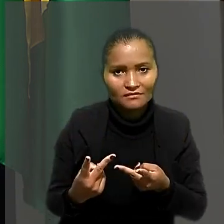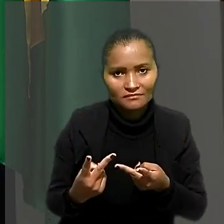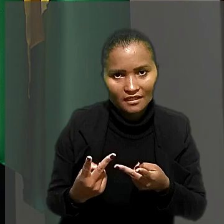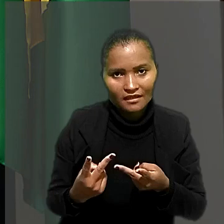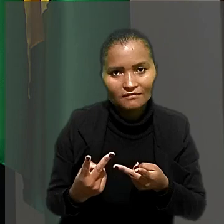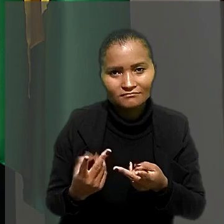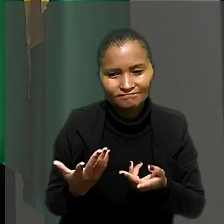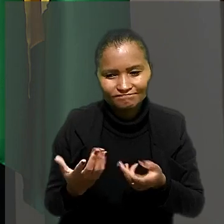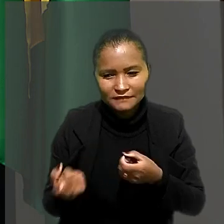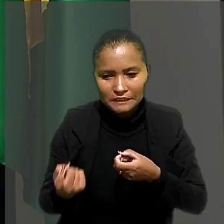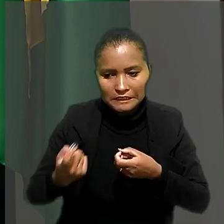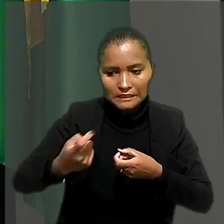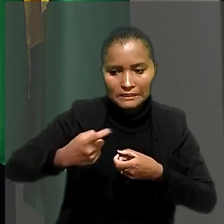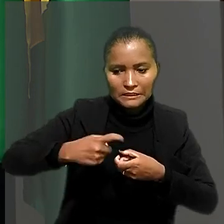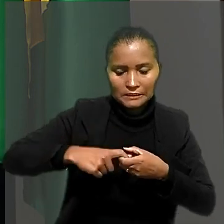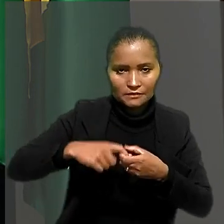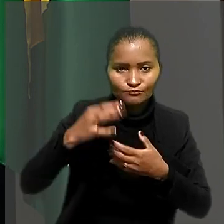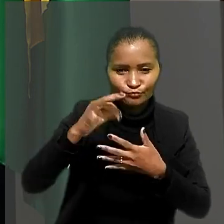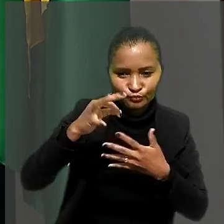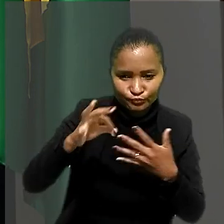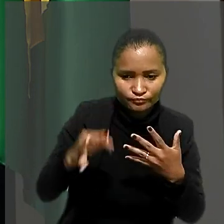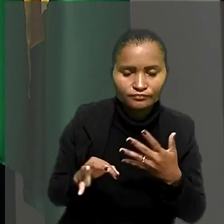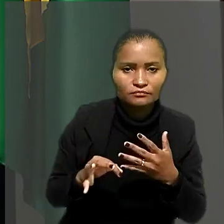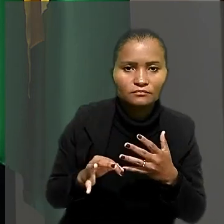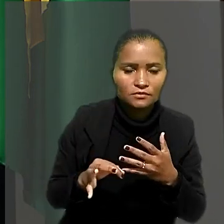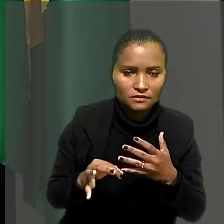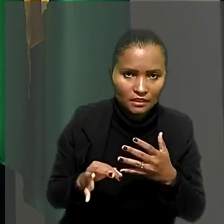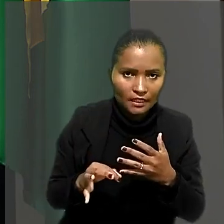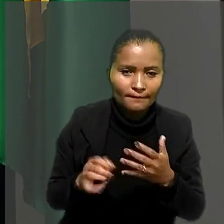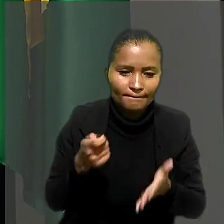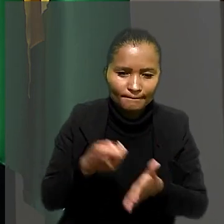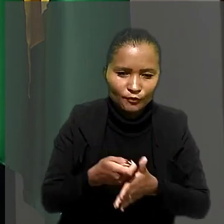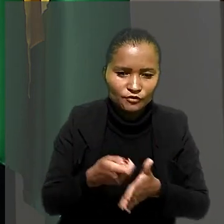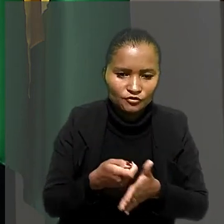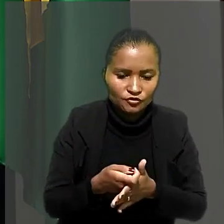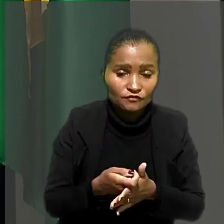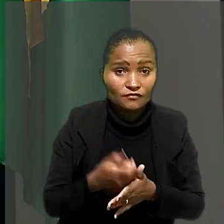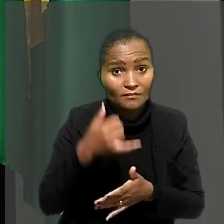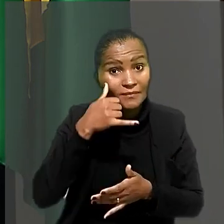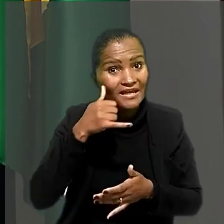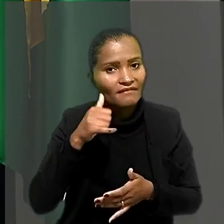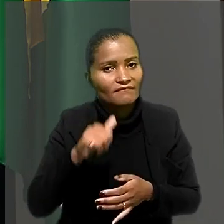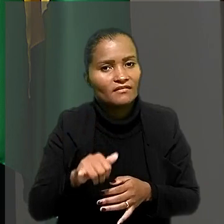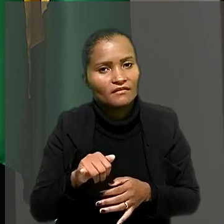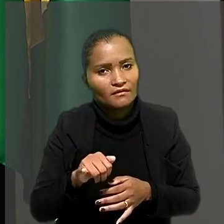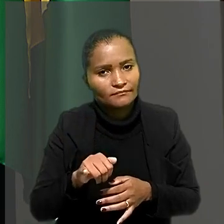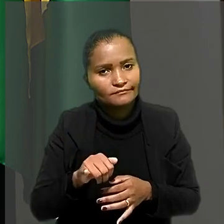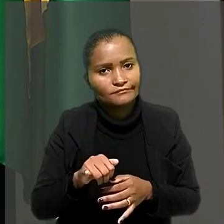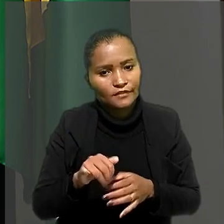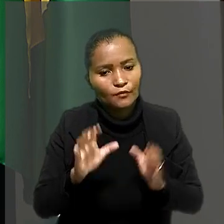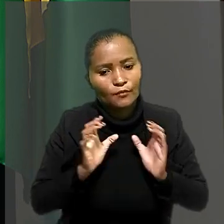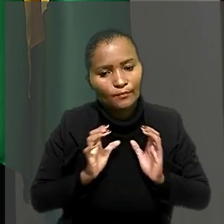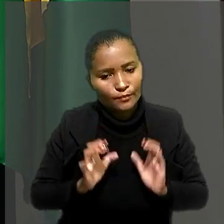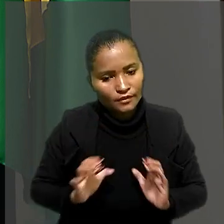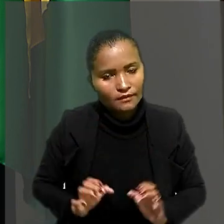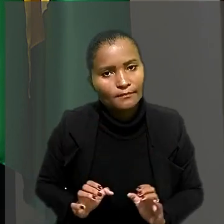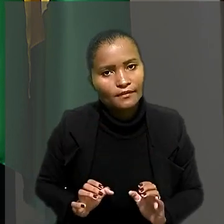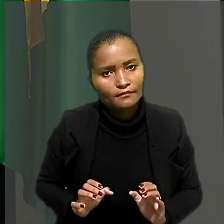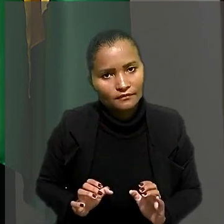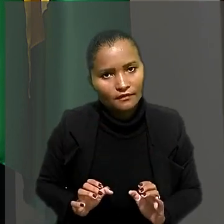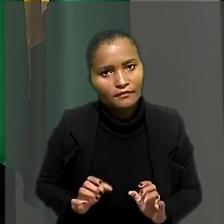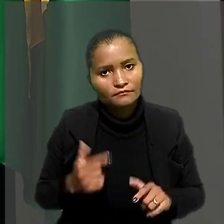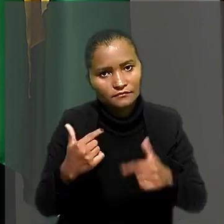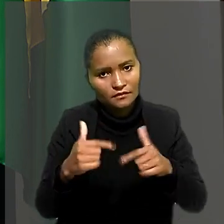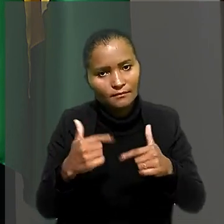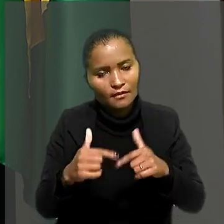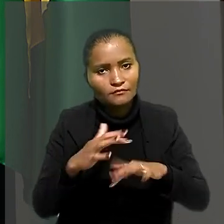reparatório e, muitas vezes, punitivo, no sentido de evitar a conduta das indenizações de decorrência